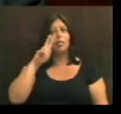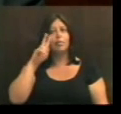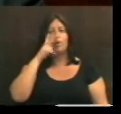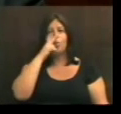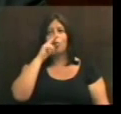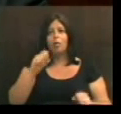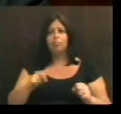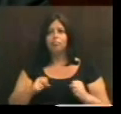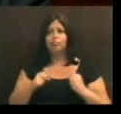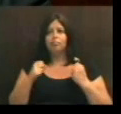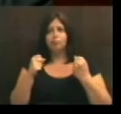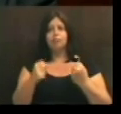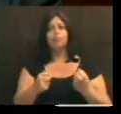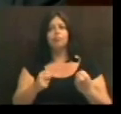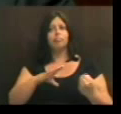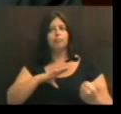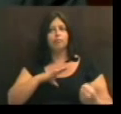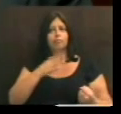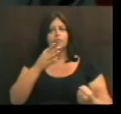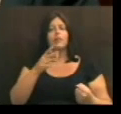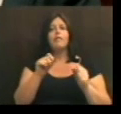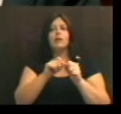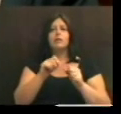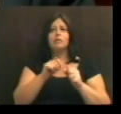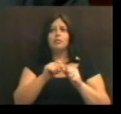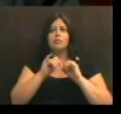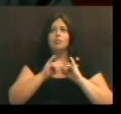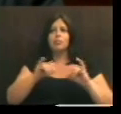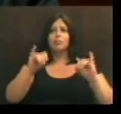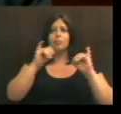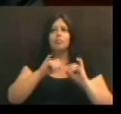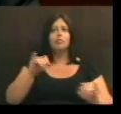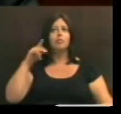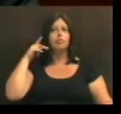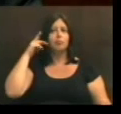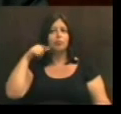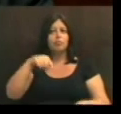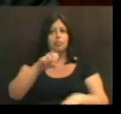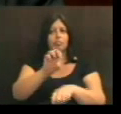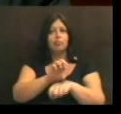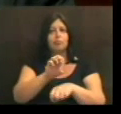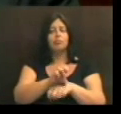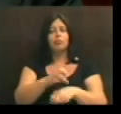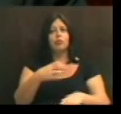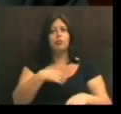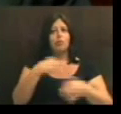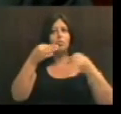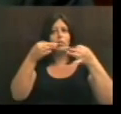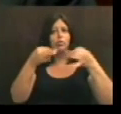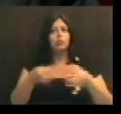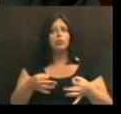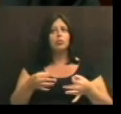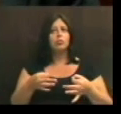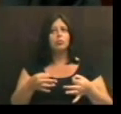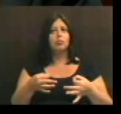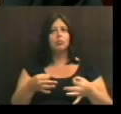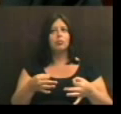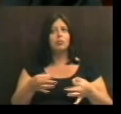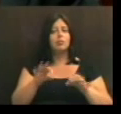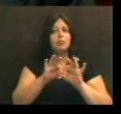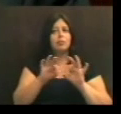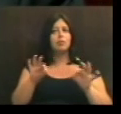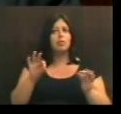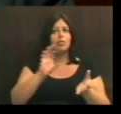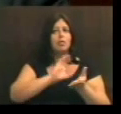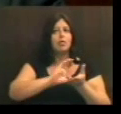guerreiras, porque fazer campanha política nesse Estado, de forma justa, honesta, sem recursos